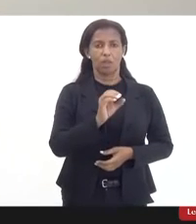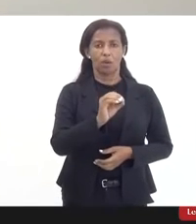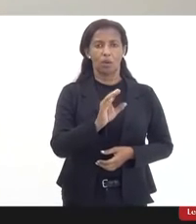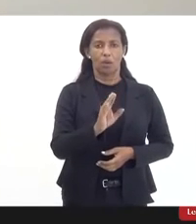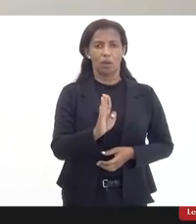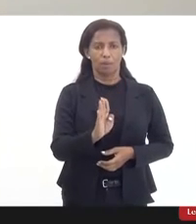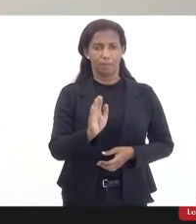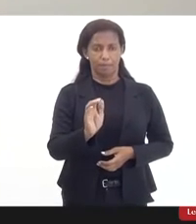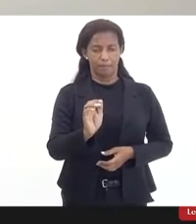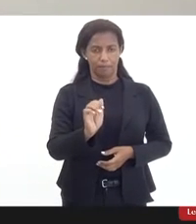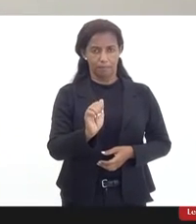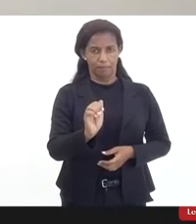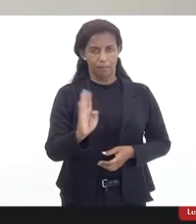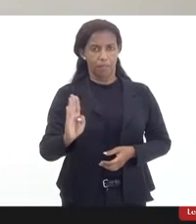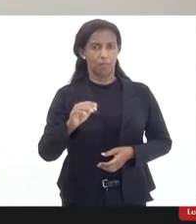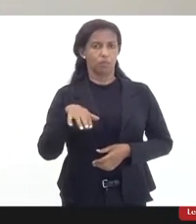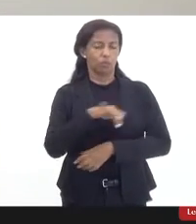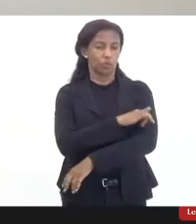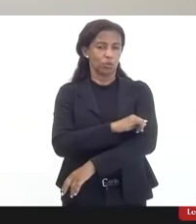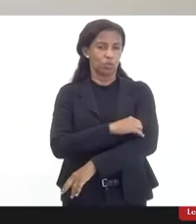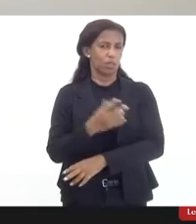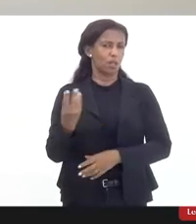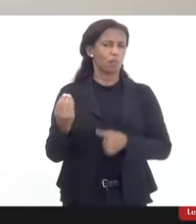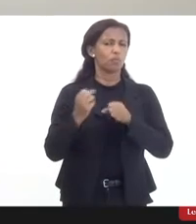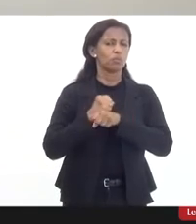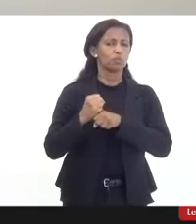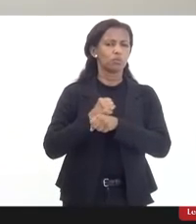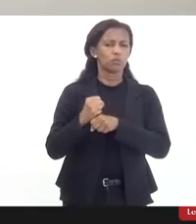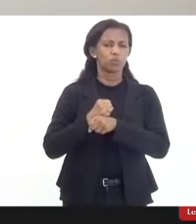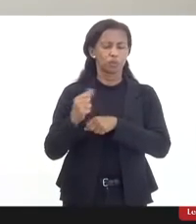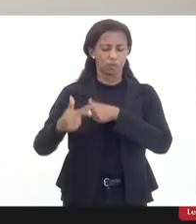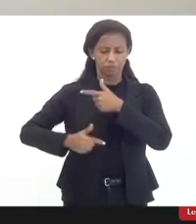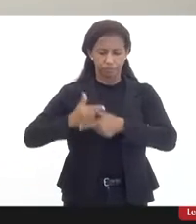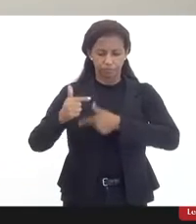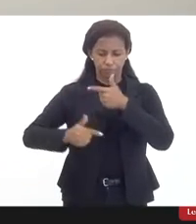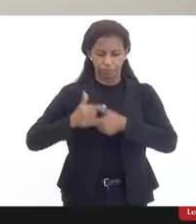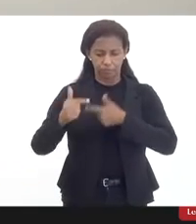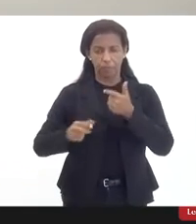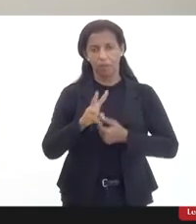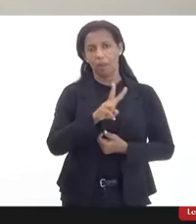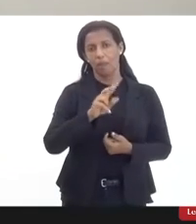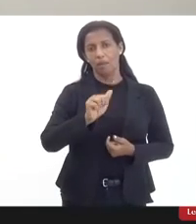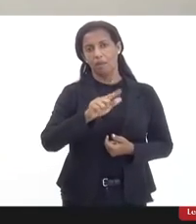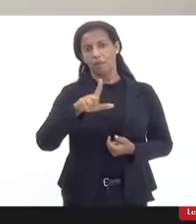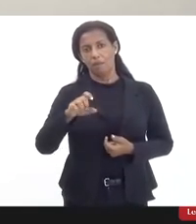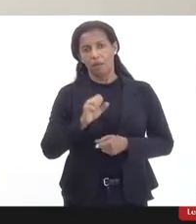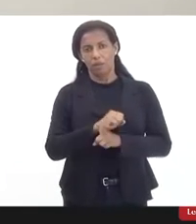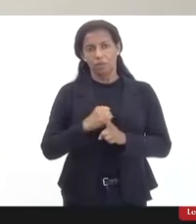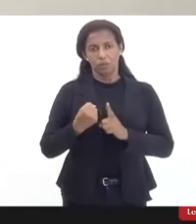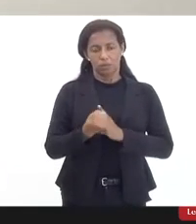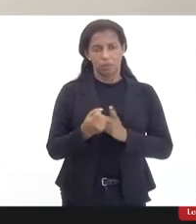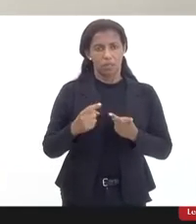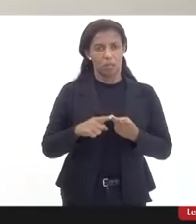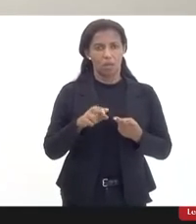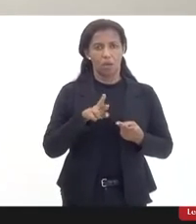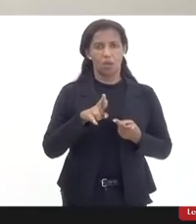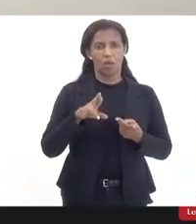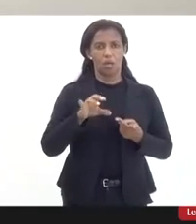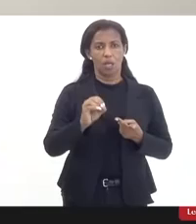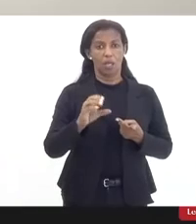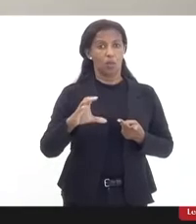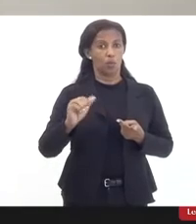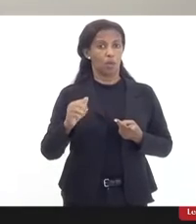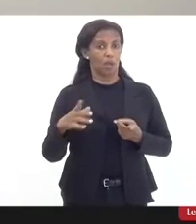Janeiro, que há muitos anos luta por conta do Vale Social, do Rio Card, dos